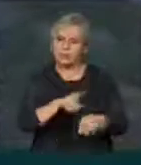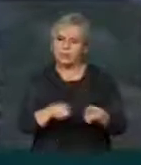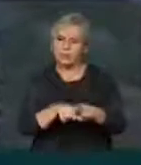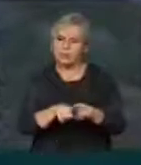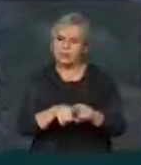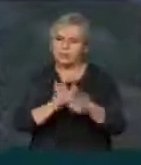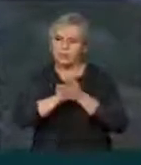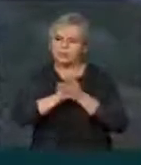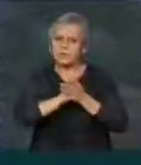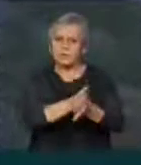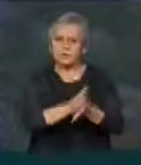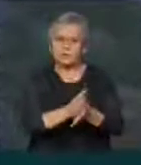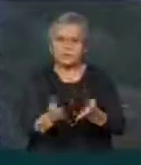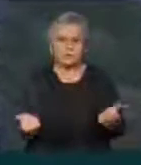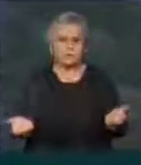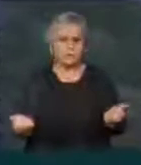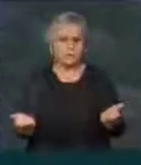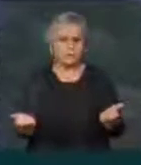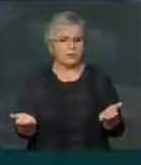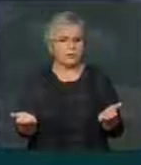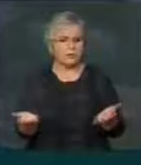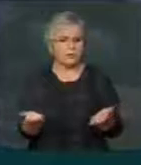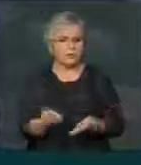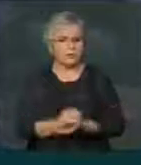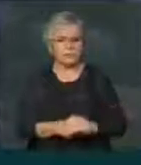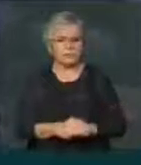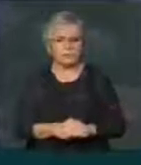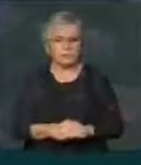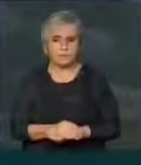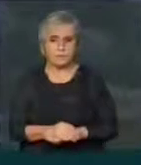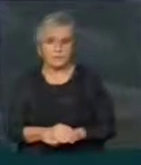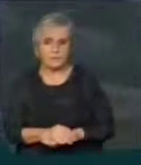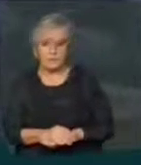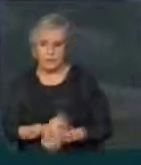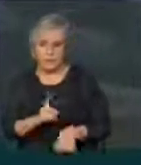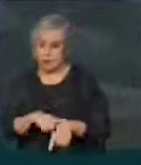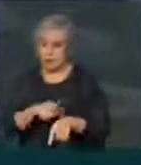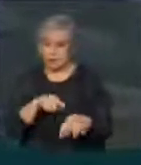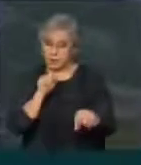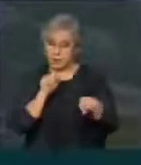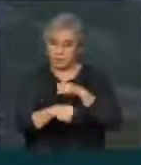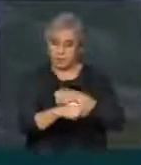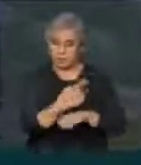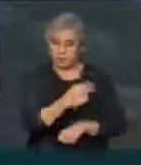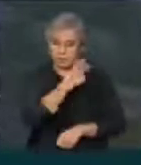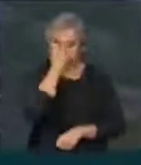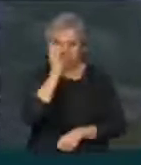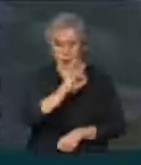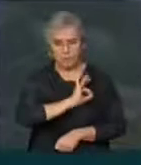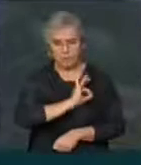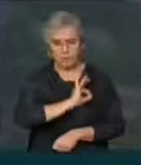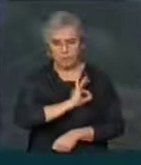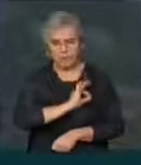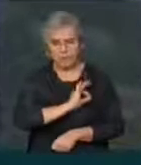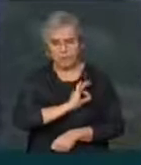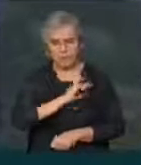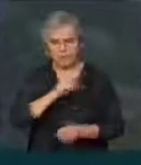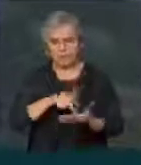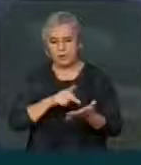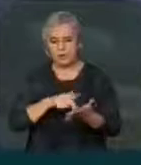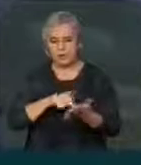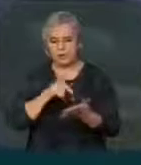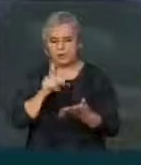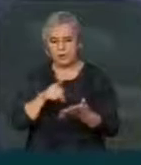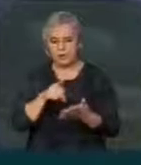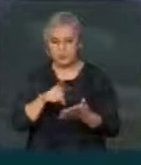atacam de forma assintosa, porque ali quando se mata um policial, é o Estado que está sendo desmoralizado.